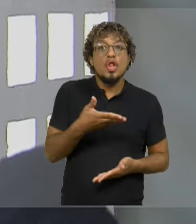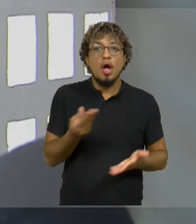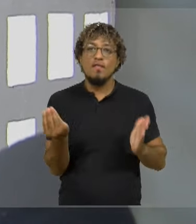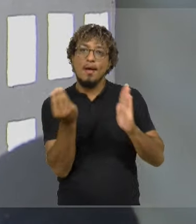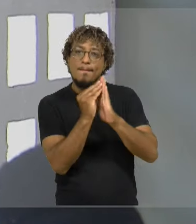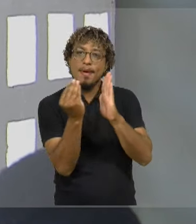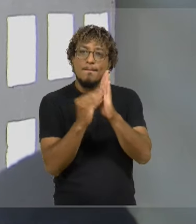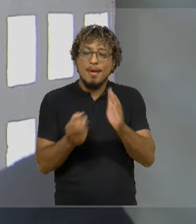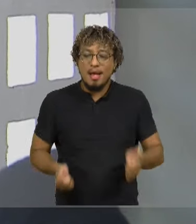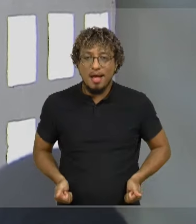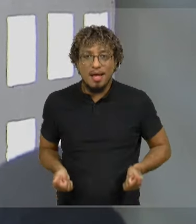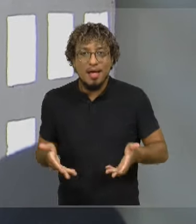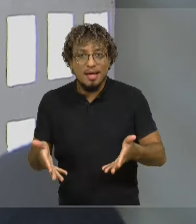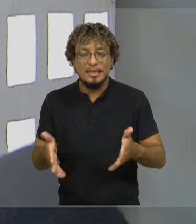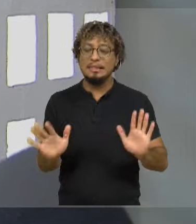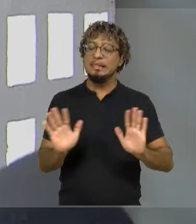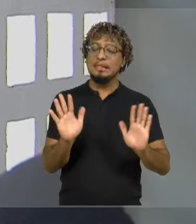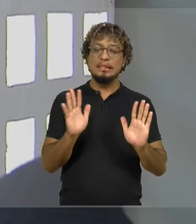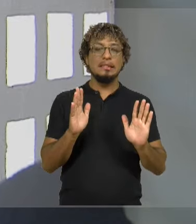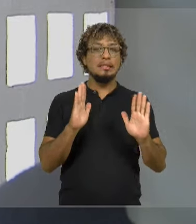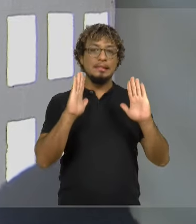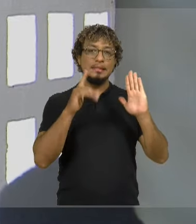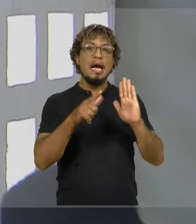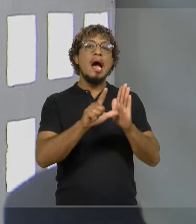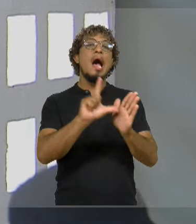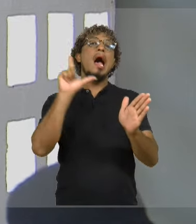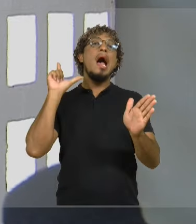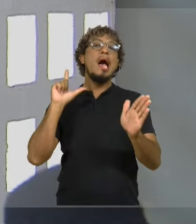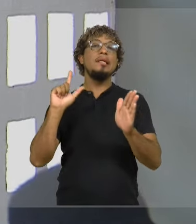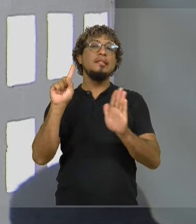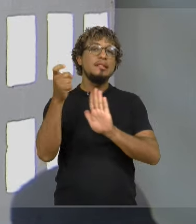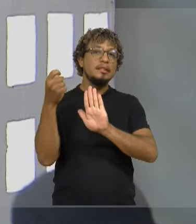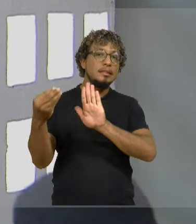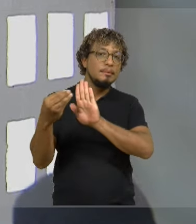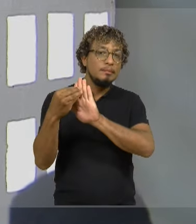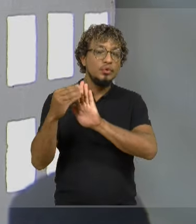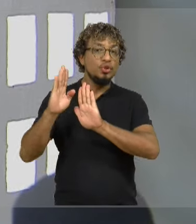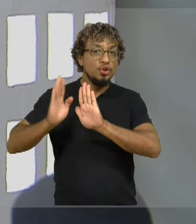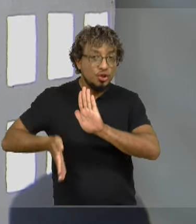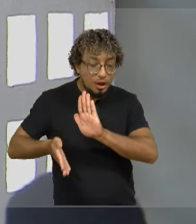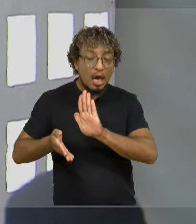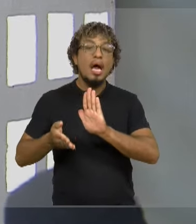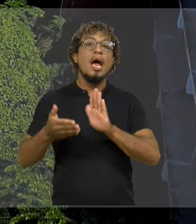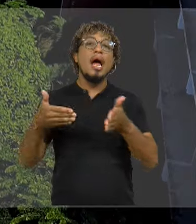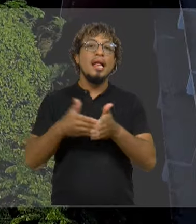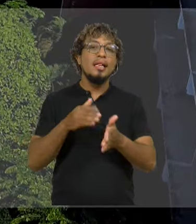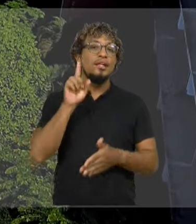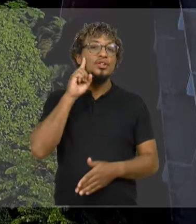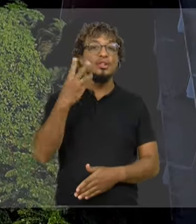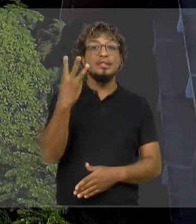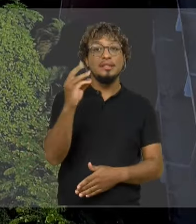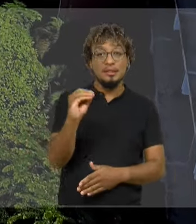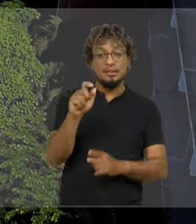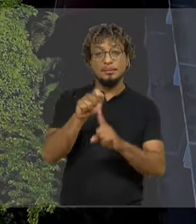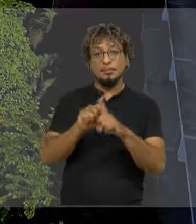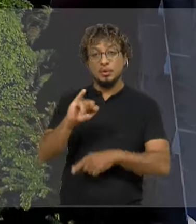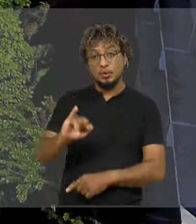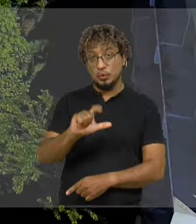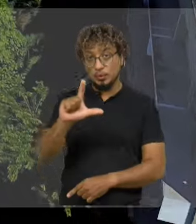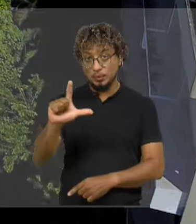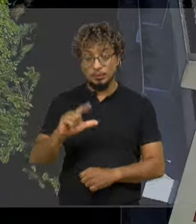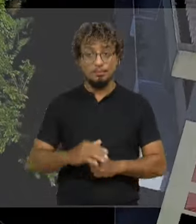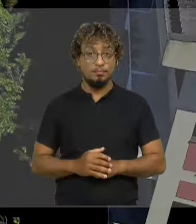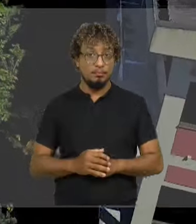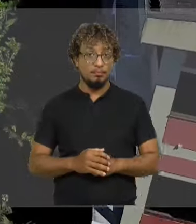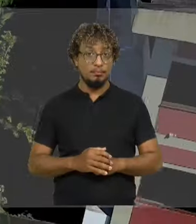fica condicionado ali aquilo que já tinha sido empenhado até 30 de julho. Apesar da limitação